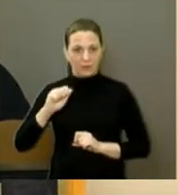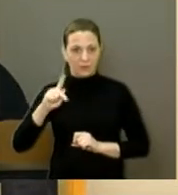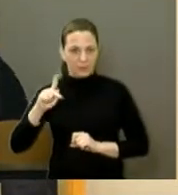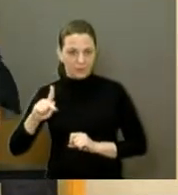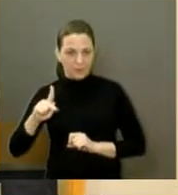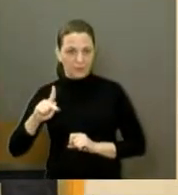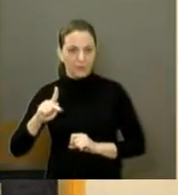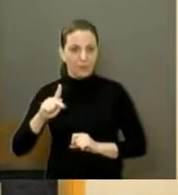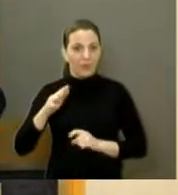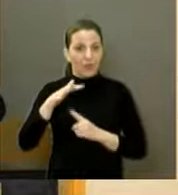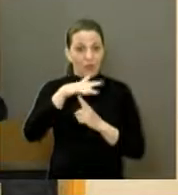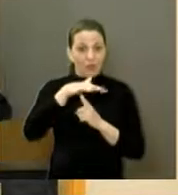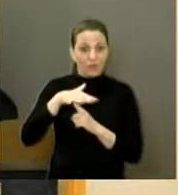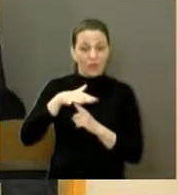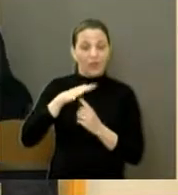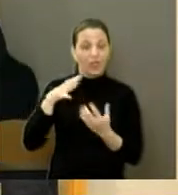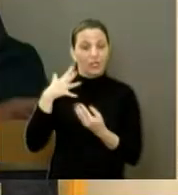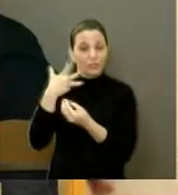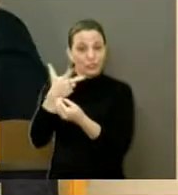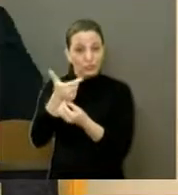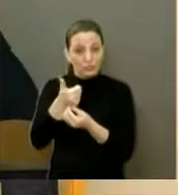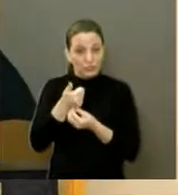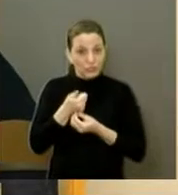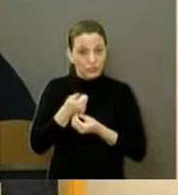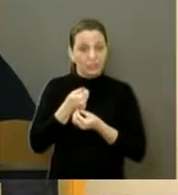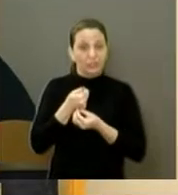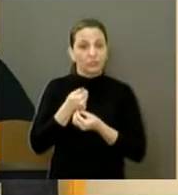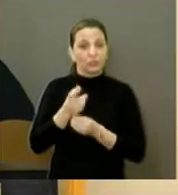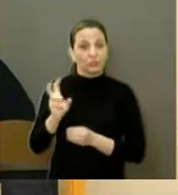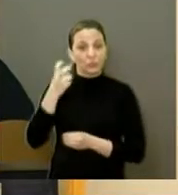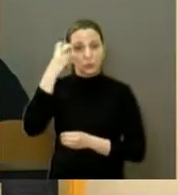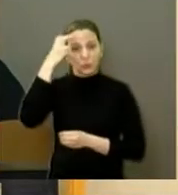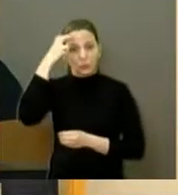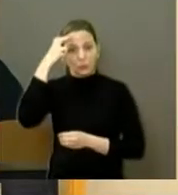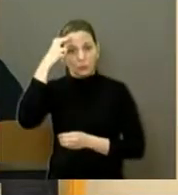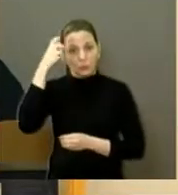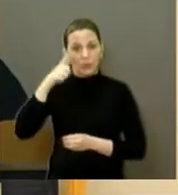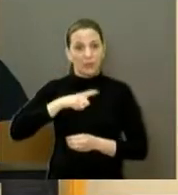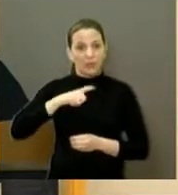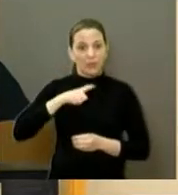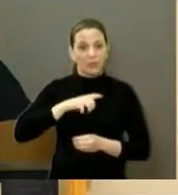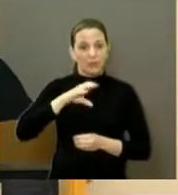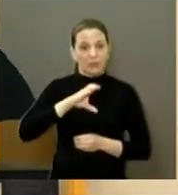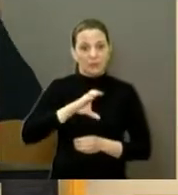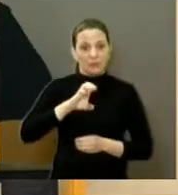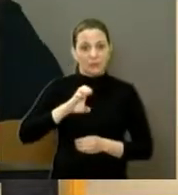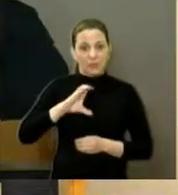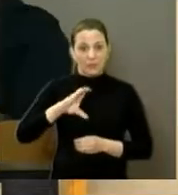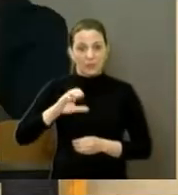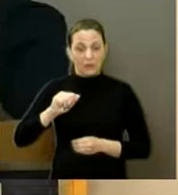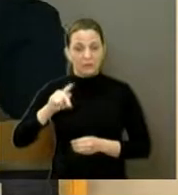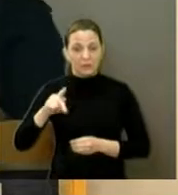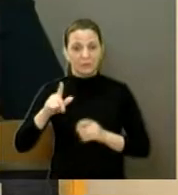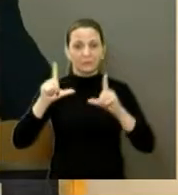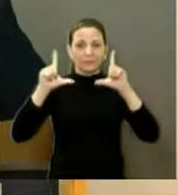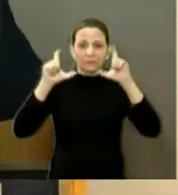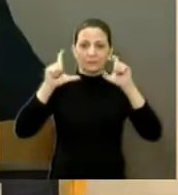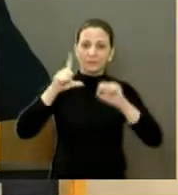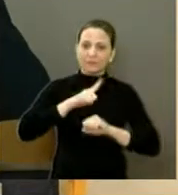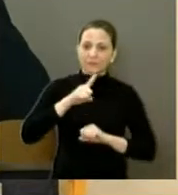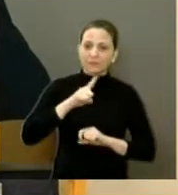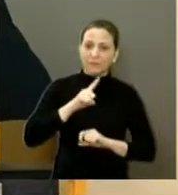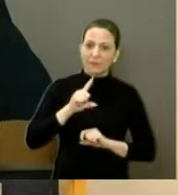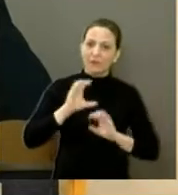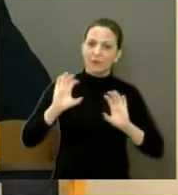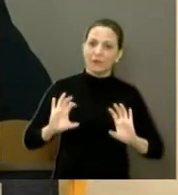cultura, no sábado passado, lá na Associação de Moradores do CECAP. Umas fotos do evento, presidente. Esse